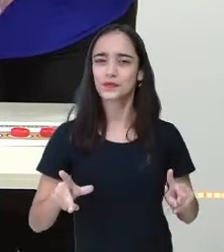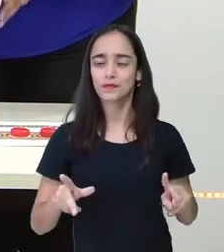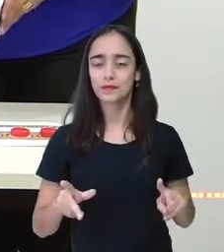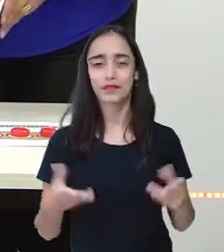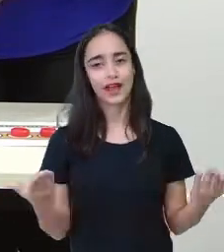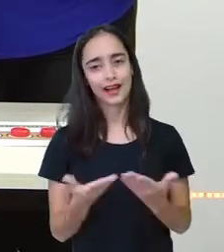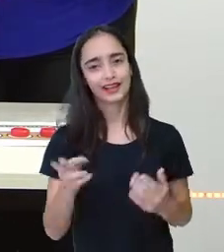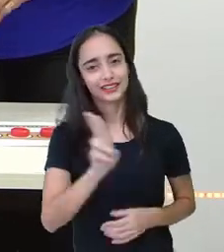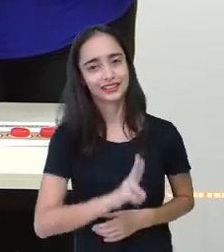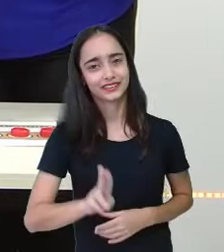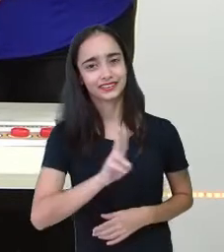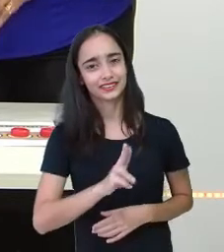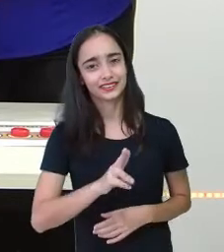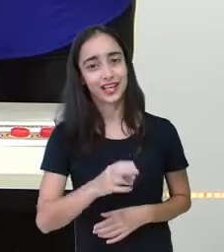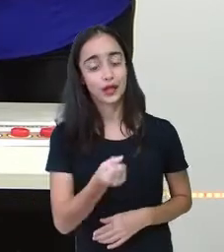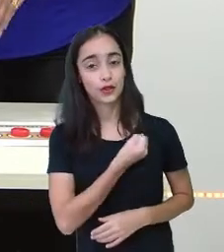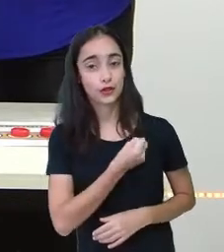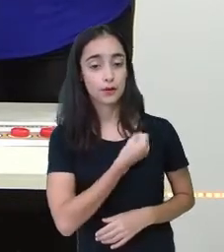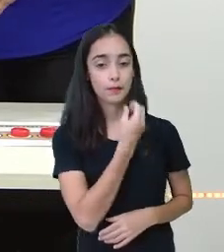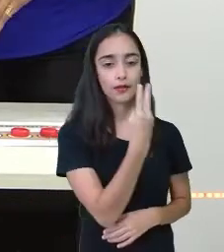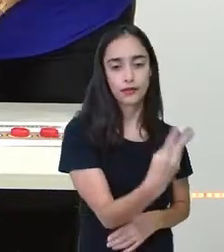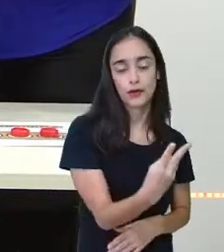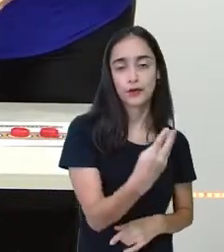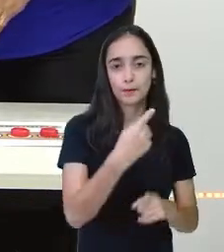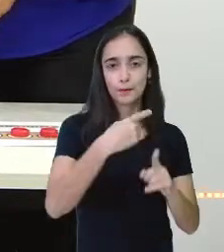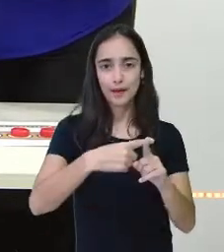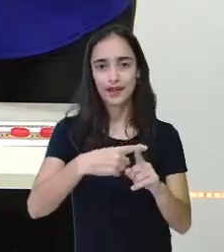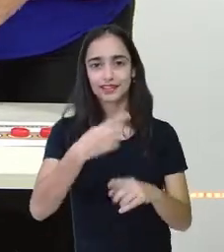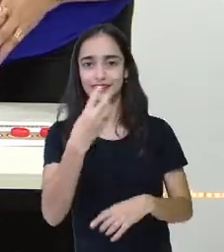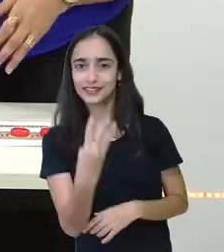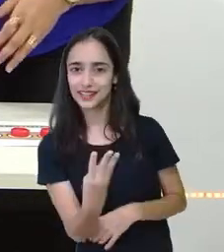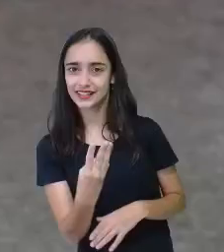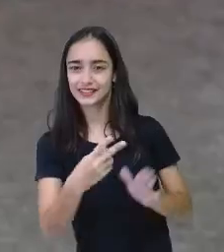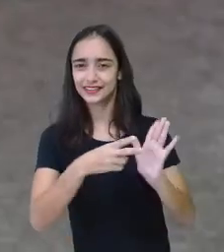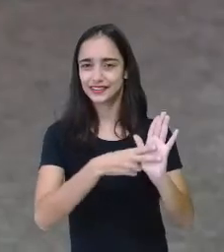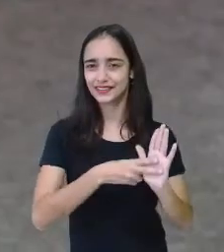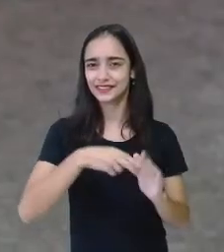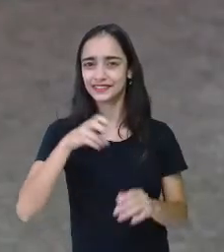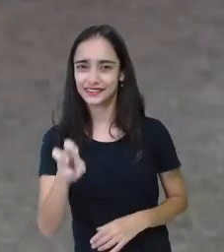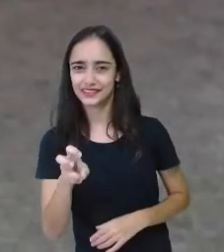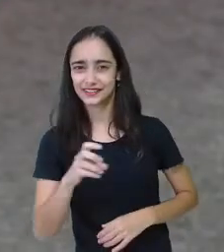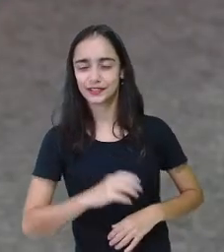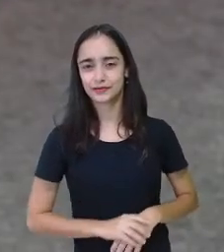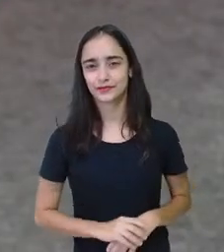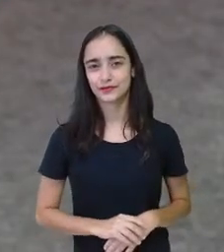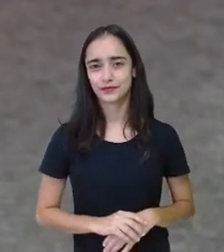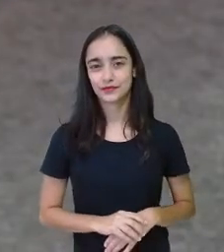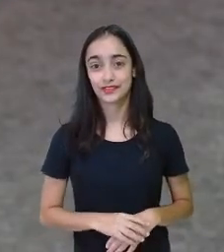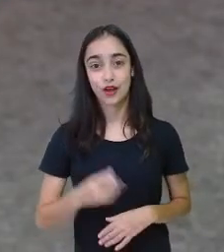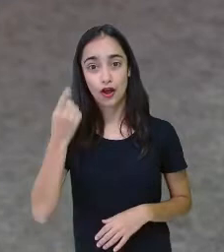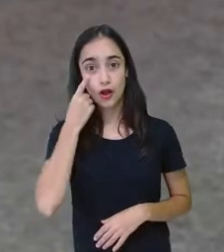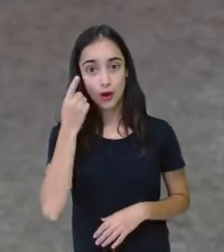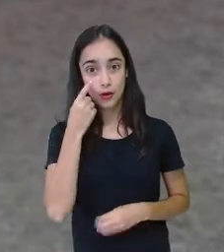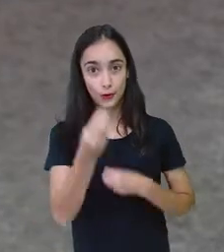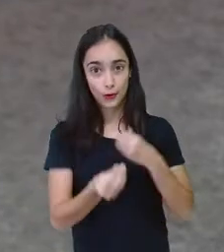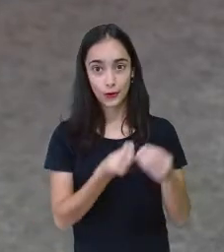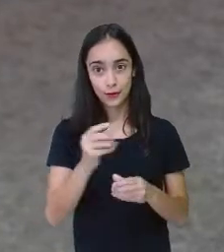o algarismo três e obtive o mesmo resultado. Cinco. Vou fazer mais uma. Faça. Eita. Um.